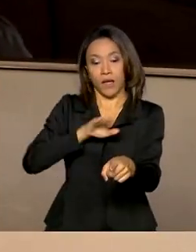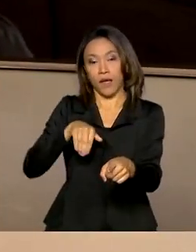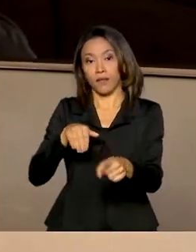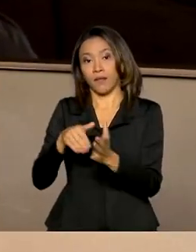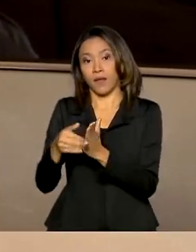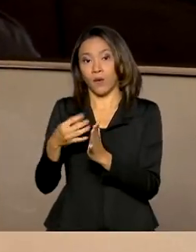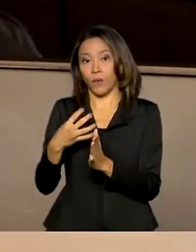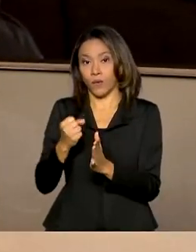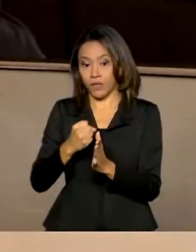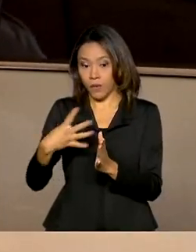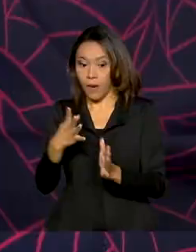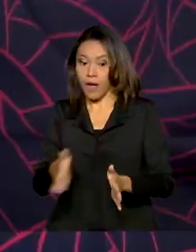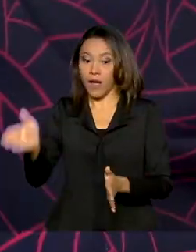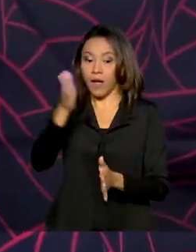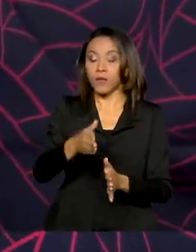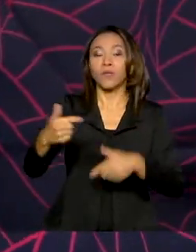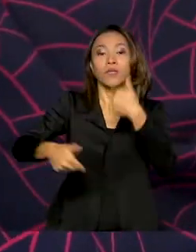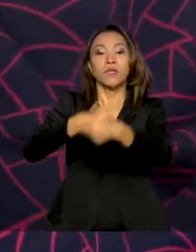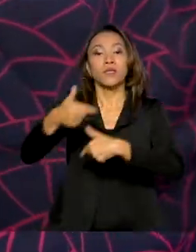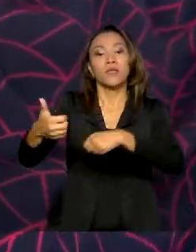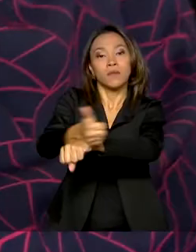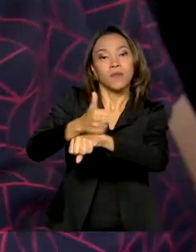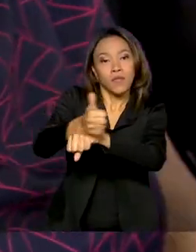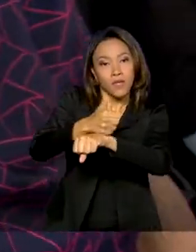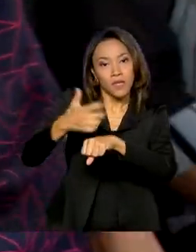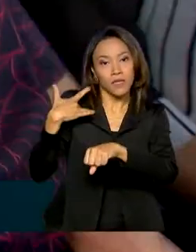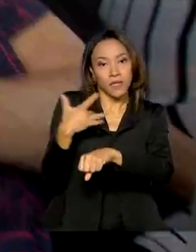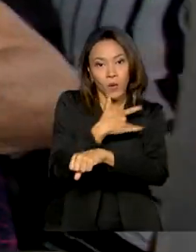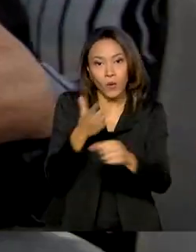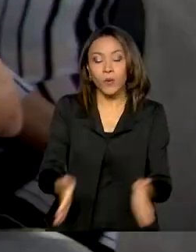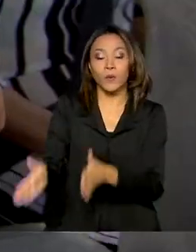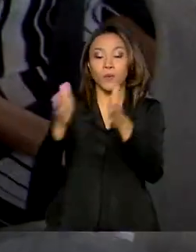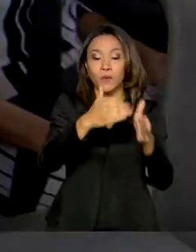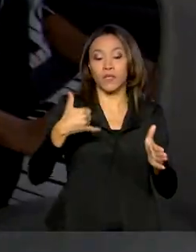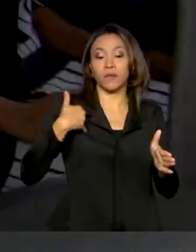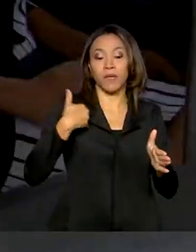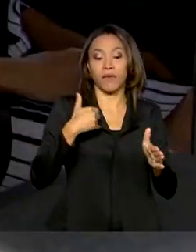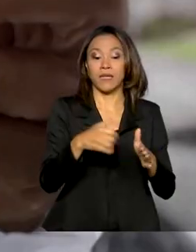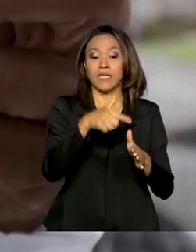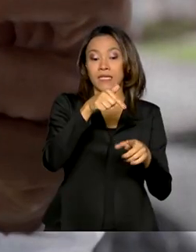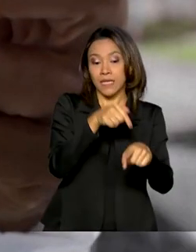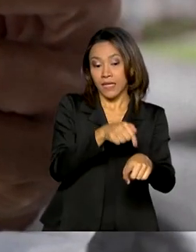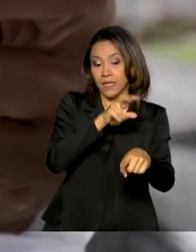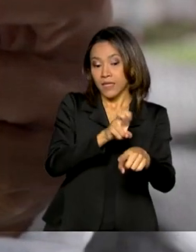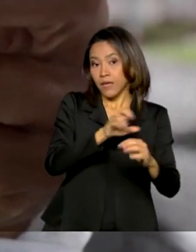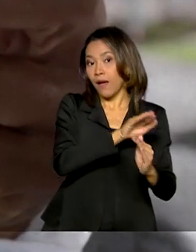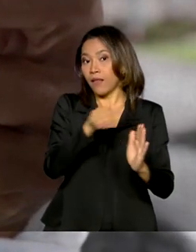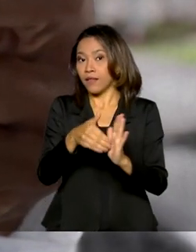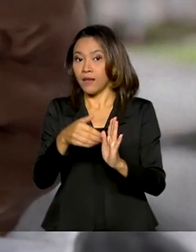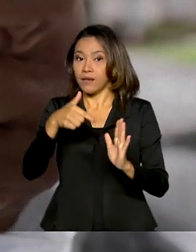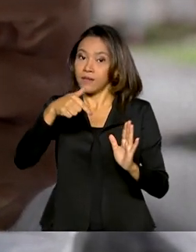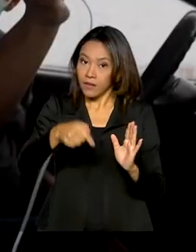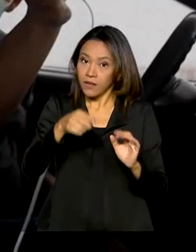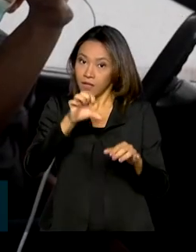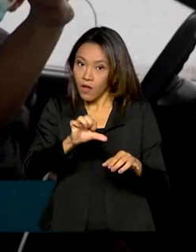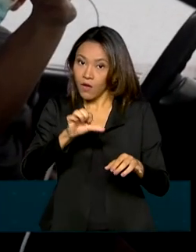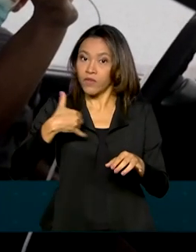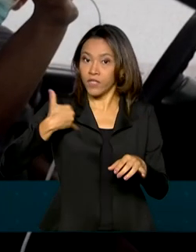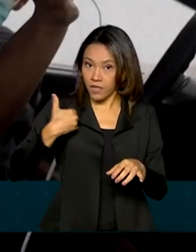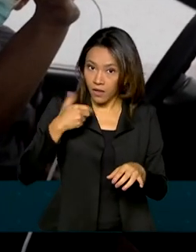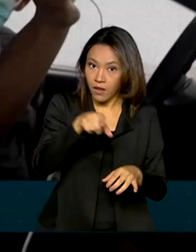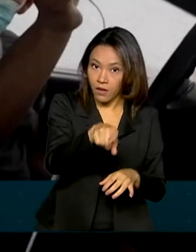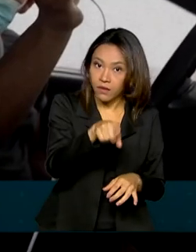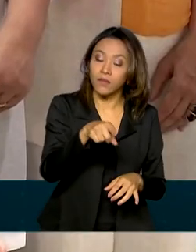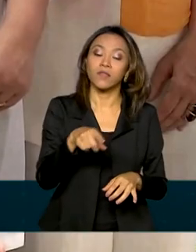trabalhadores da saúde e pessoas na faixa de 75 a 79 anos. Nesta etapa, não haverá o Fundo